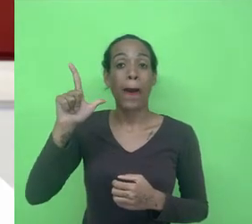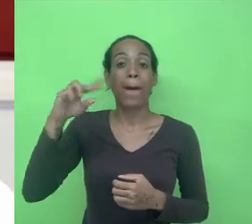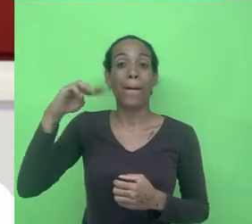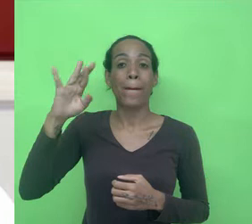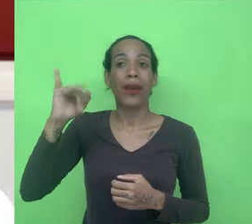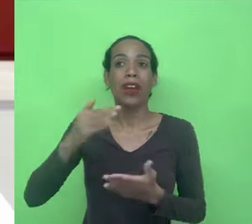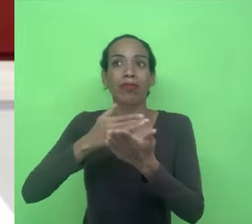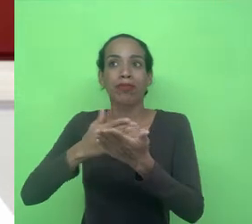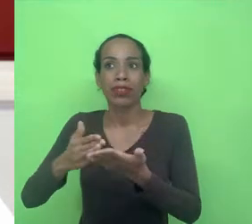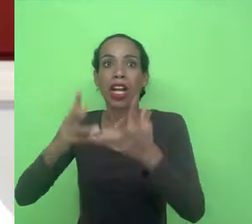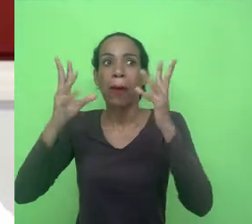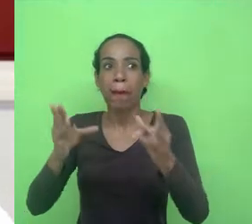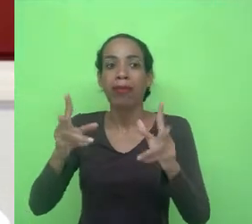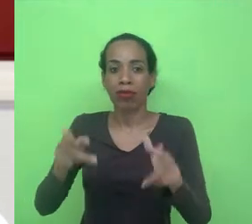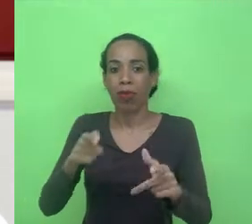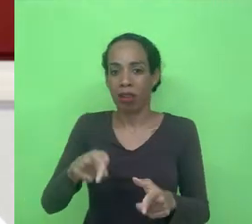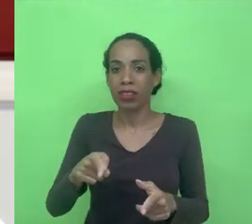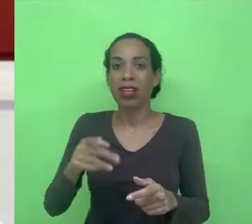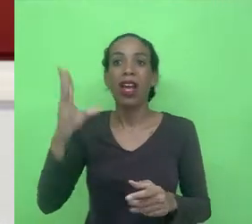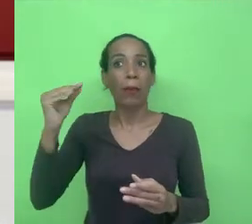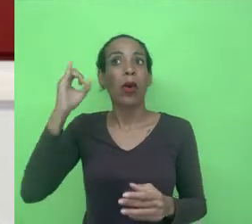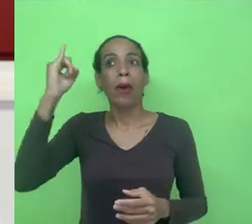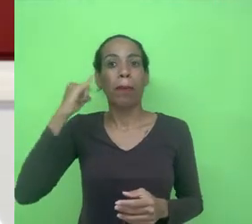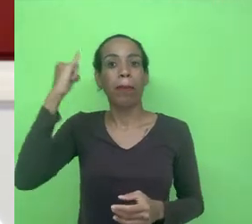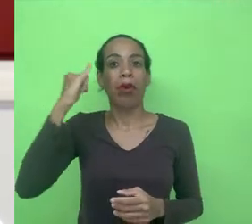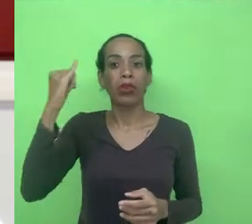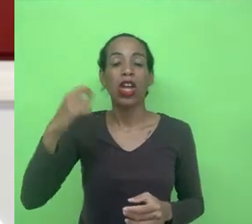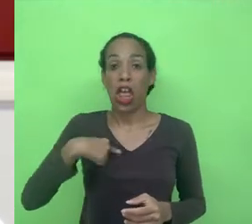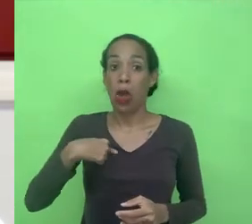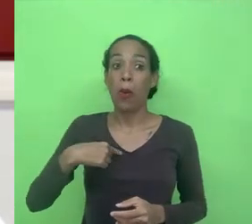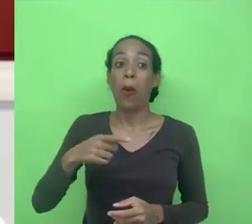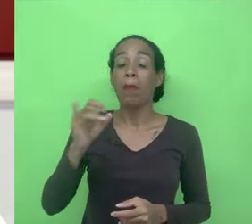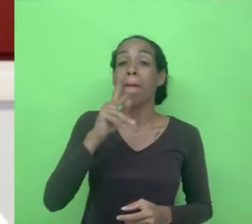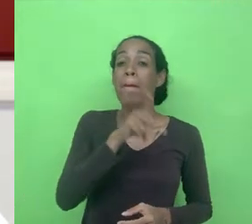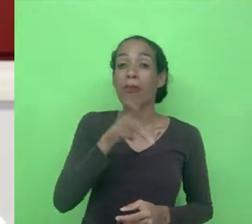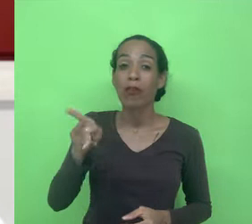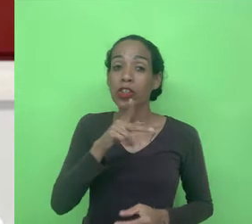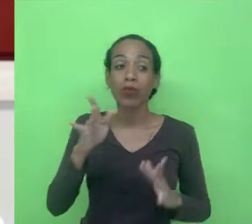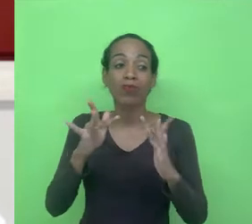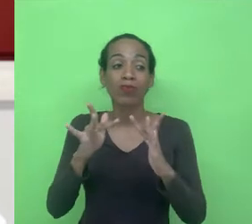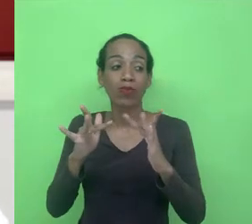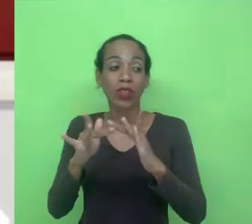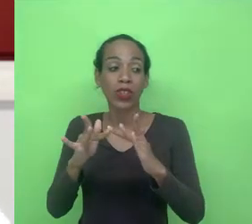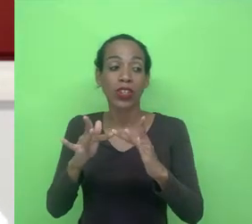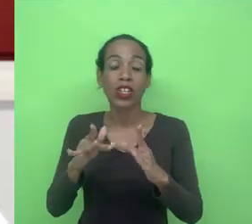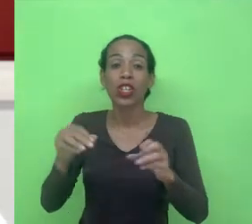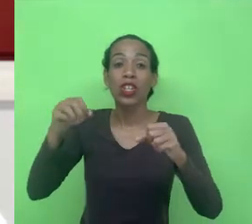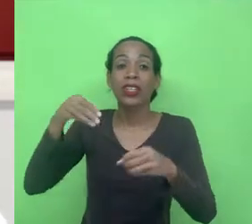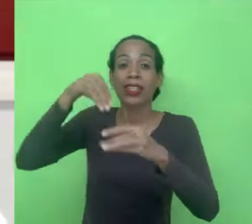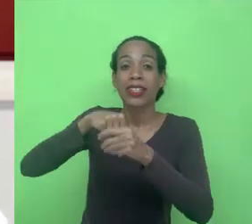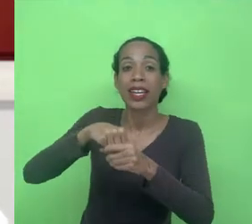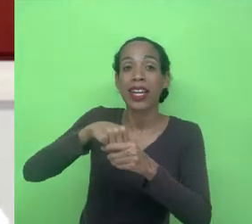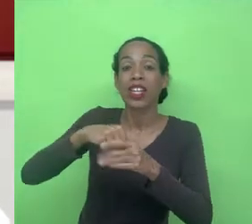é muito importante. Como professor que sou, essa relação entre academia e o poder